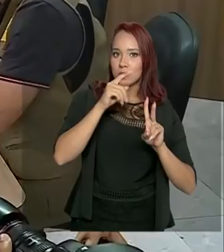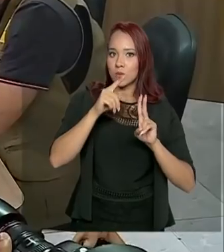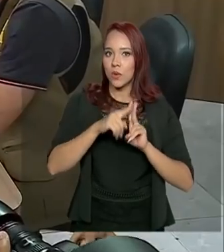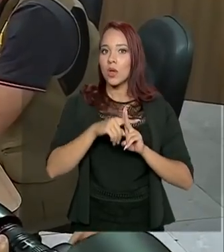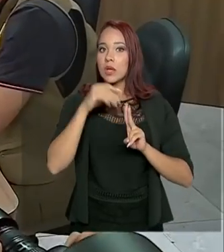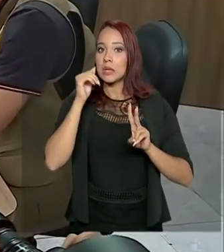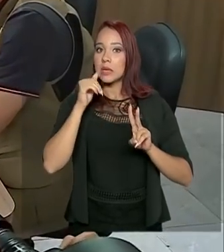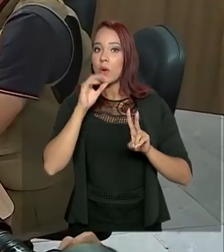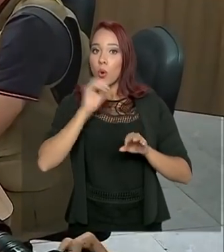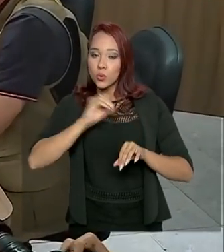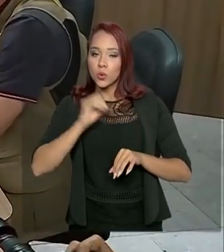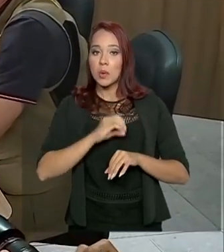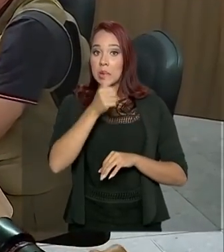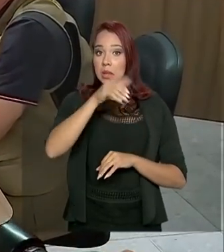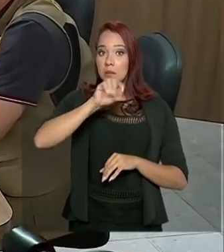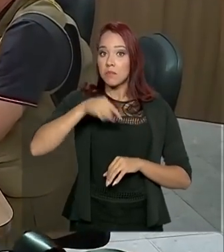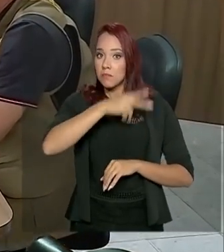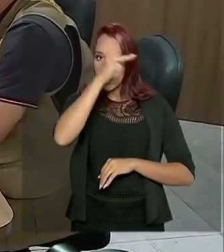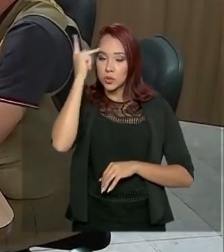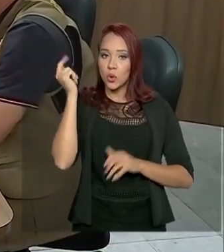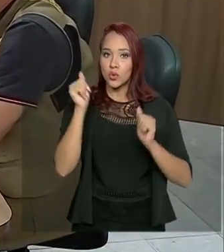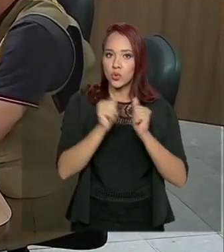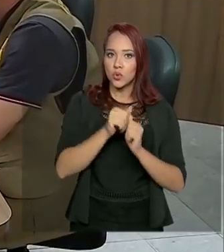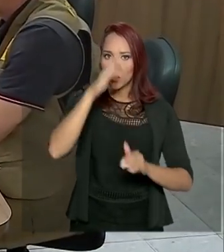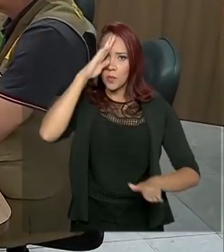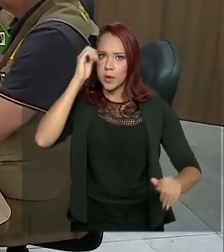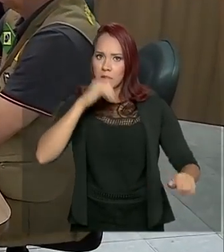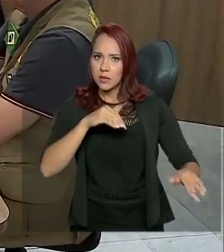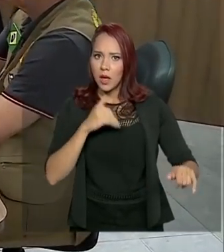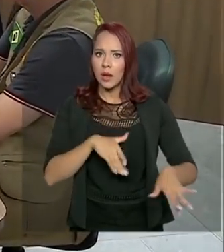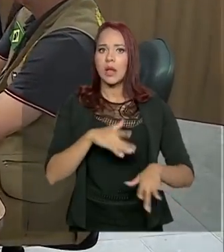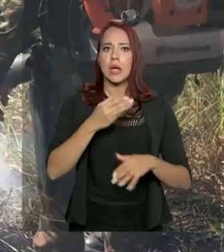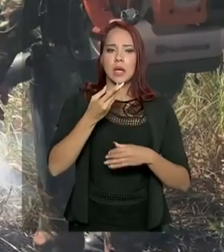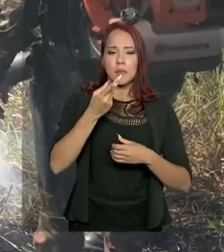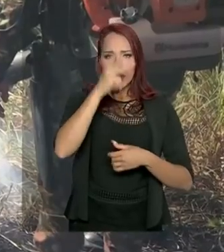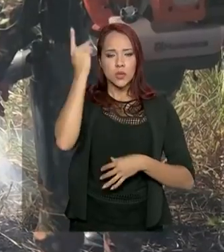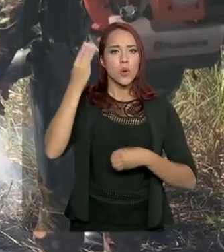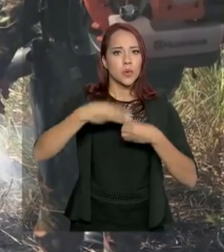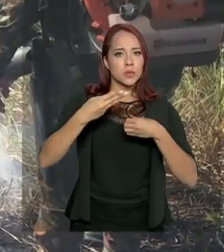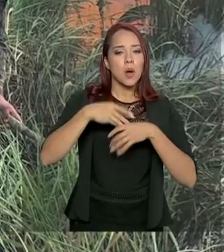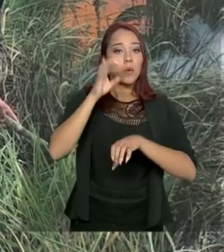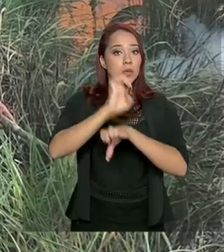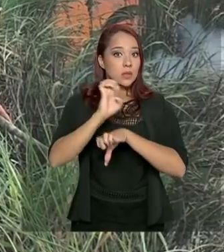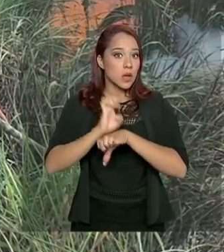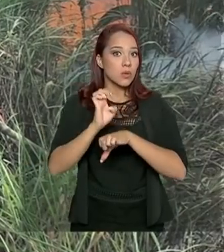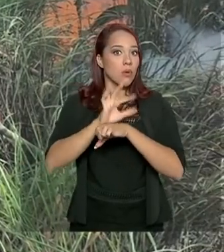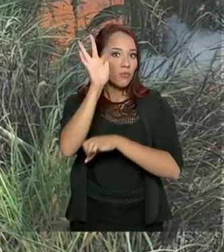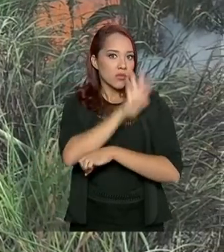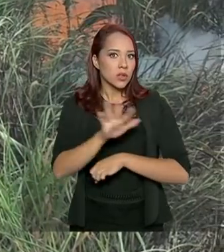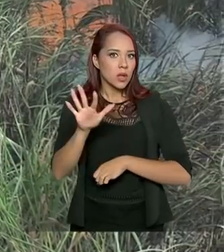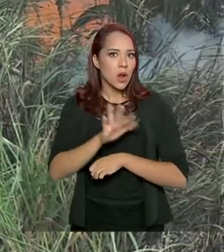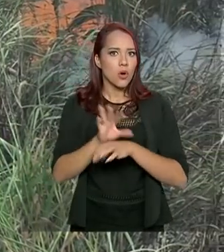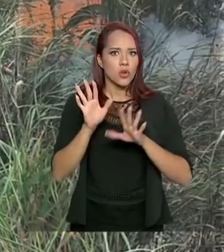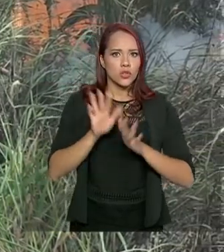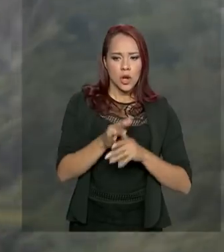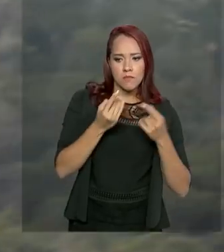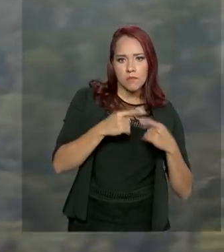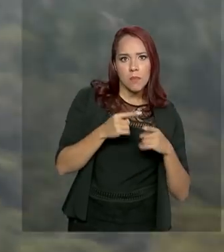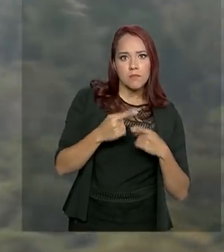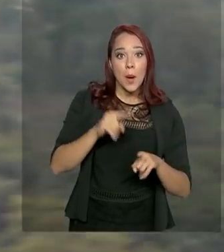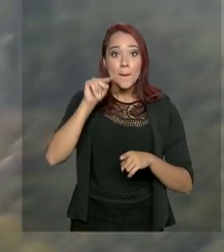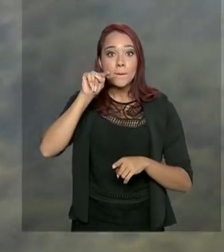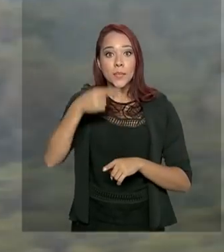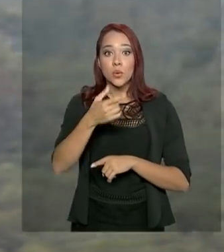10 mil pessoas, entre militares e integrantes de agências municipais, estaduais e federais, combateram mais de 1.800